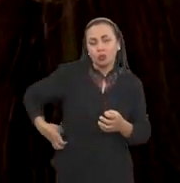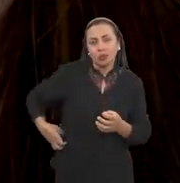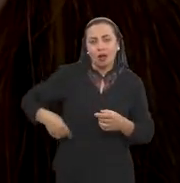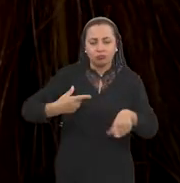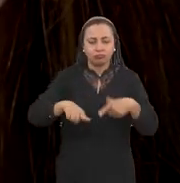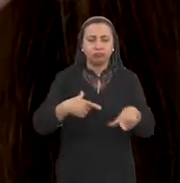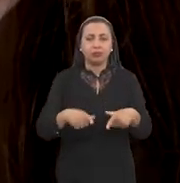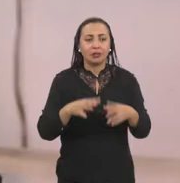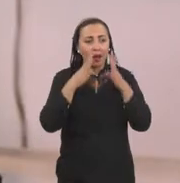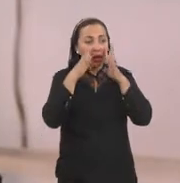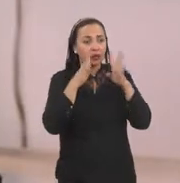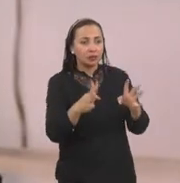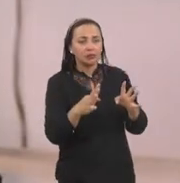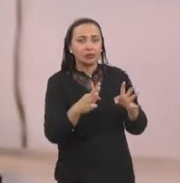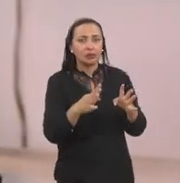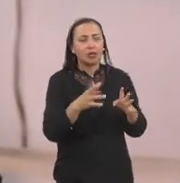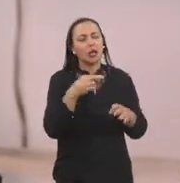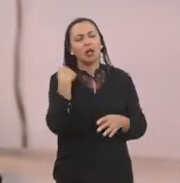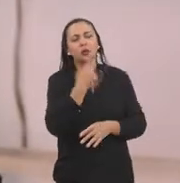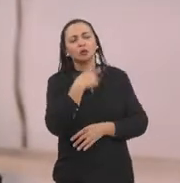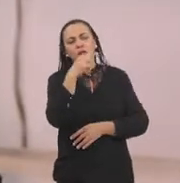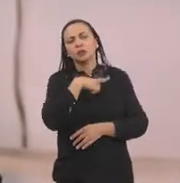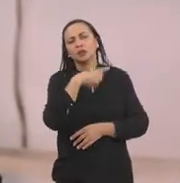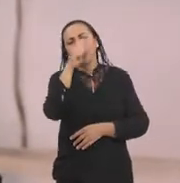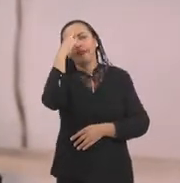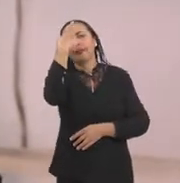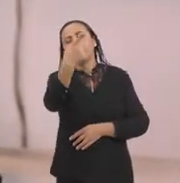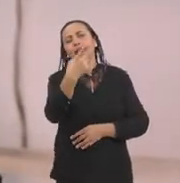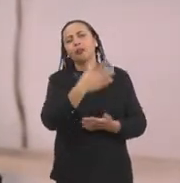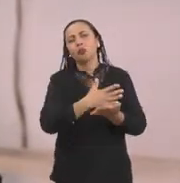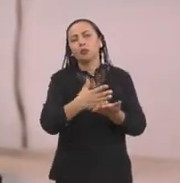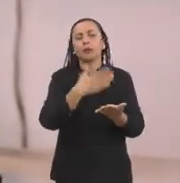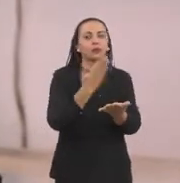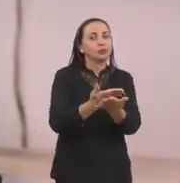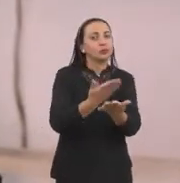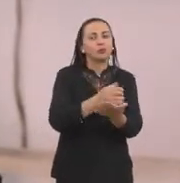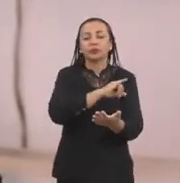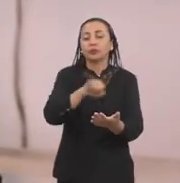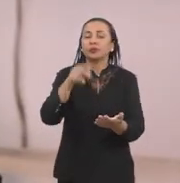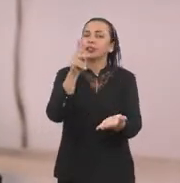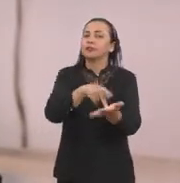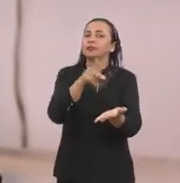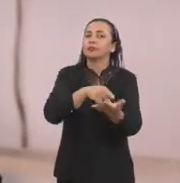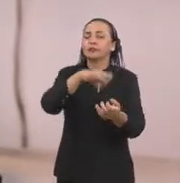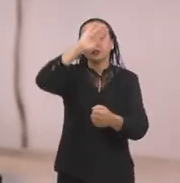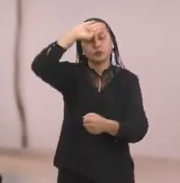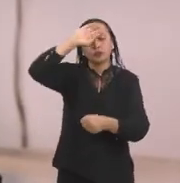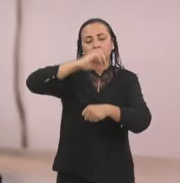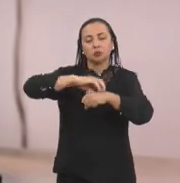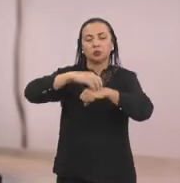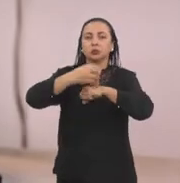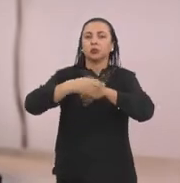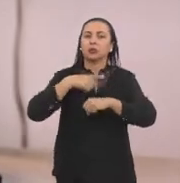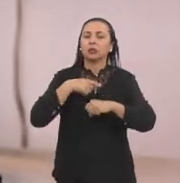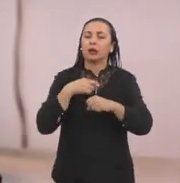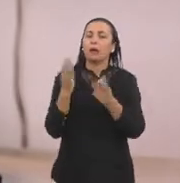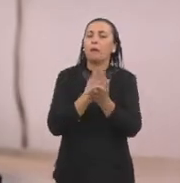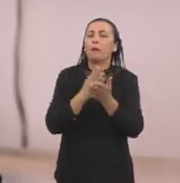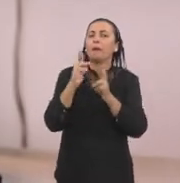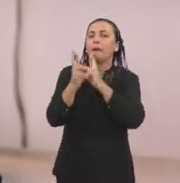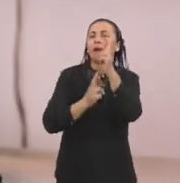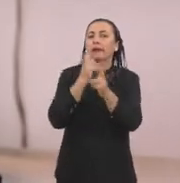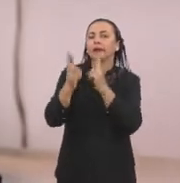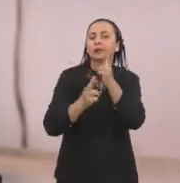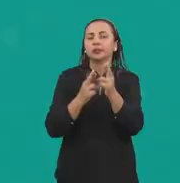isso chamou bastante atenção e foi a partir daí que a gente teve a ideia de começar a estudar se realmente a febre chikungunha teria alguma relação